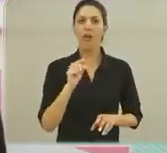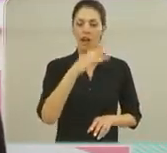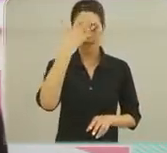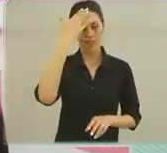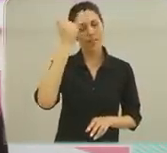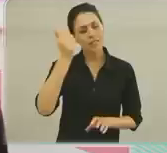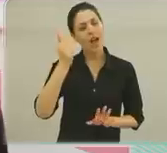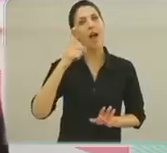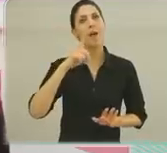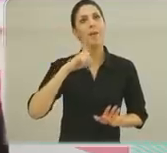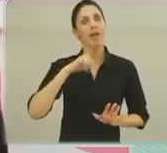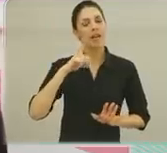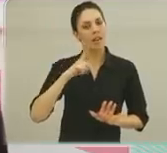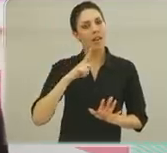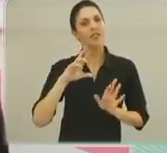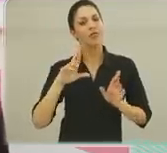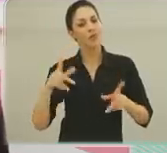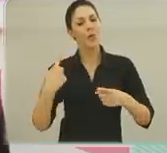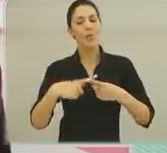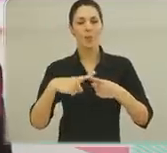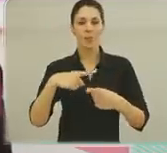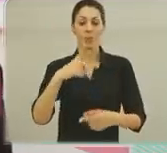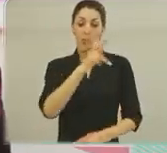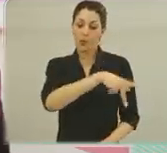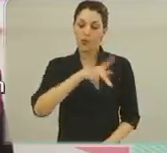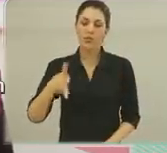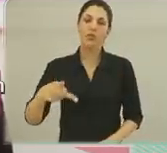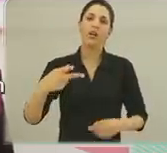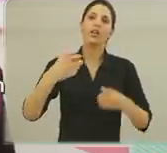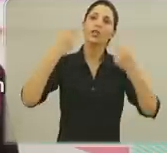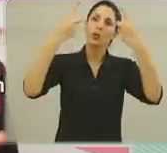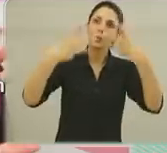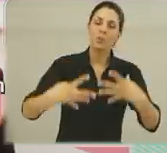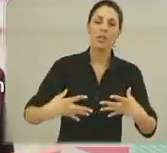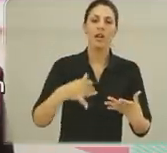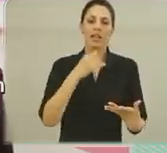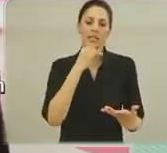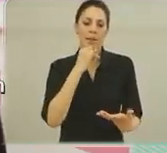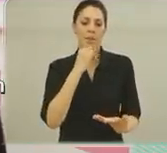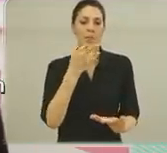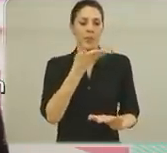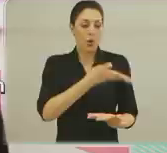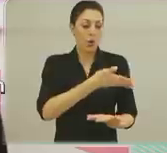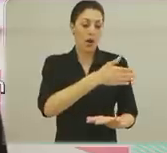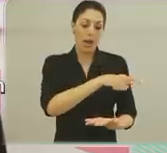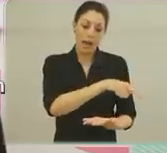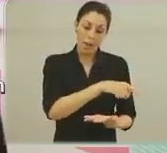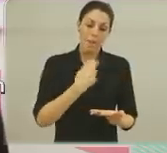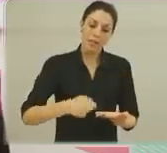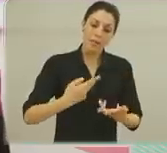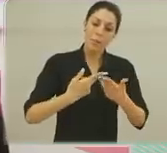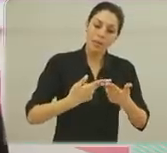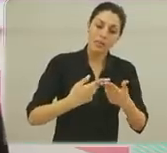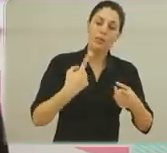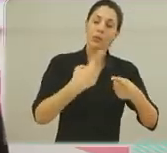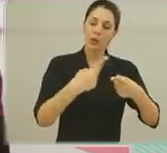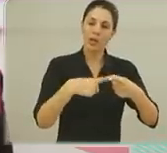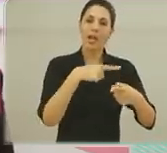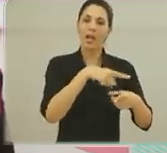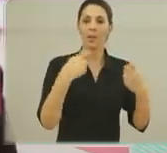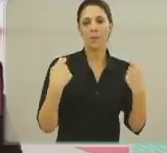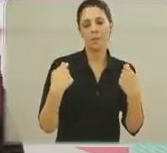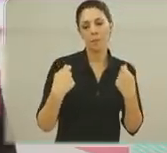Ela sabe que tem, até porque os professoras falam, olha, com fulaninho a gente tem que ter mais paciência, porque